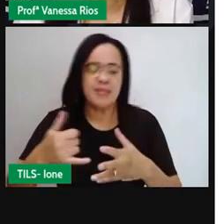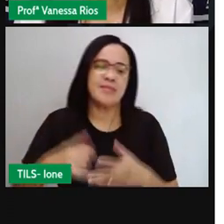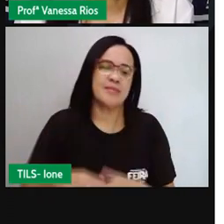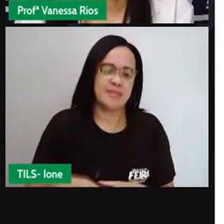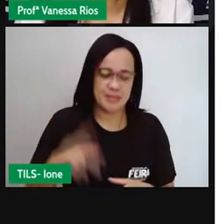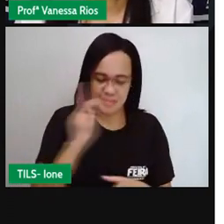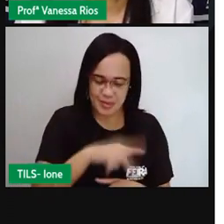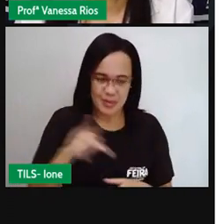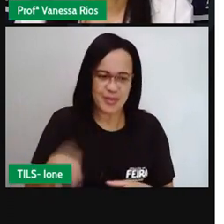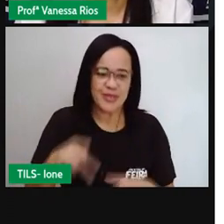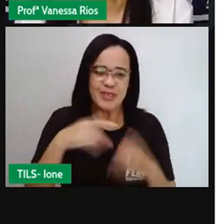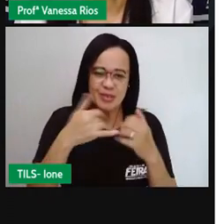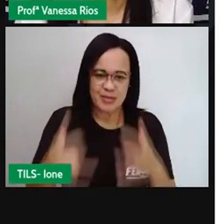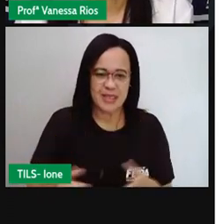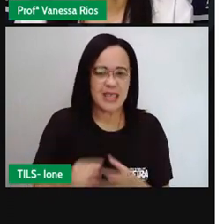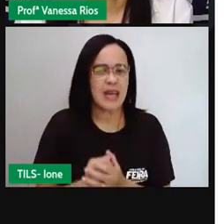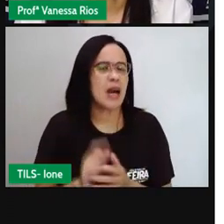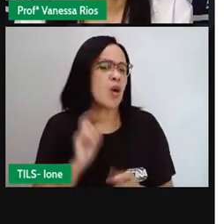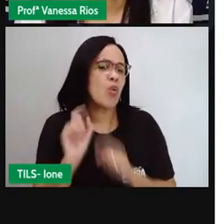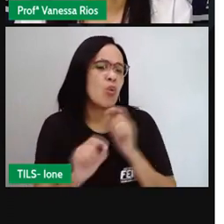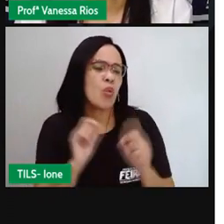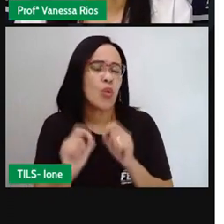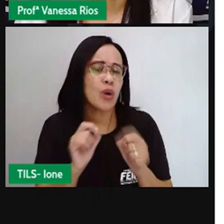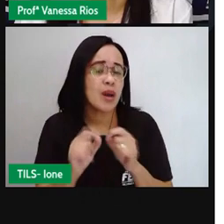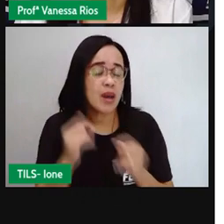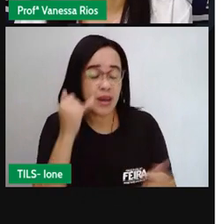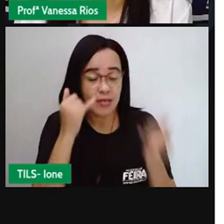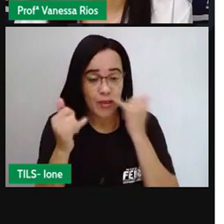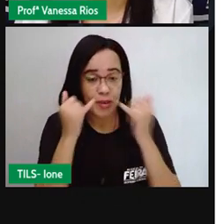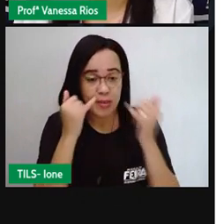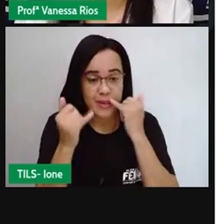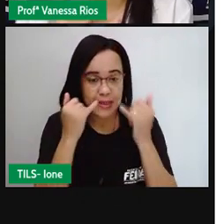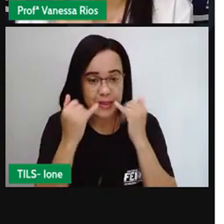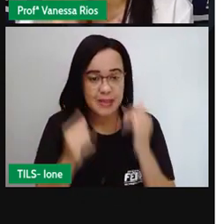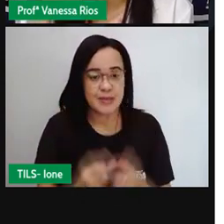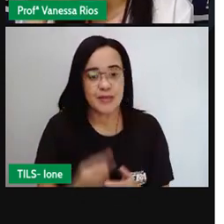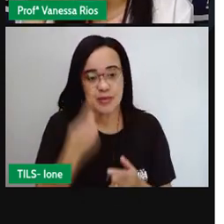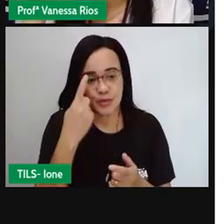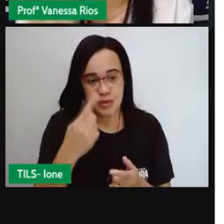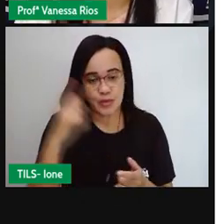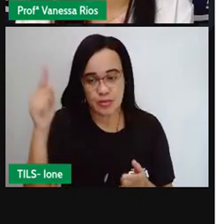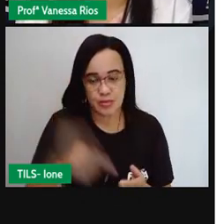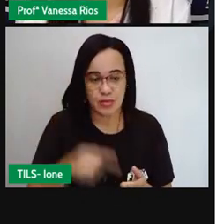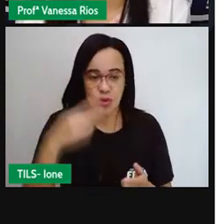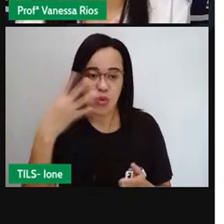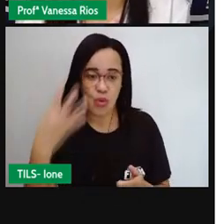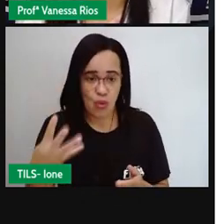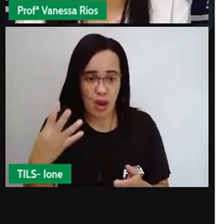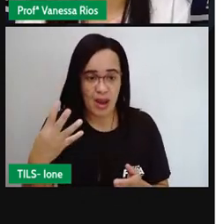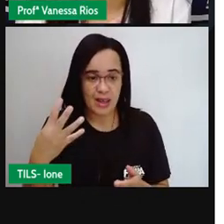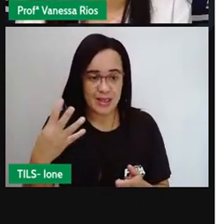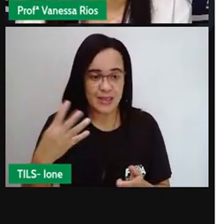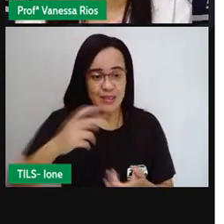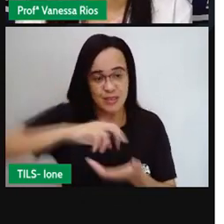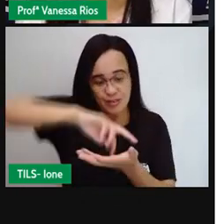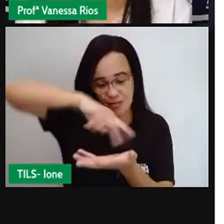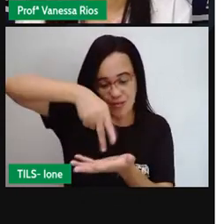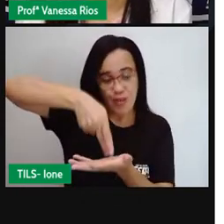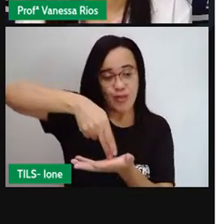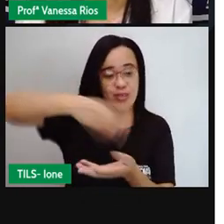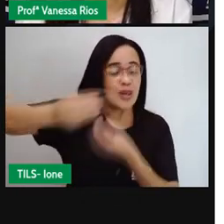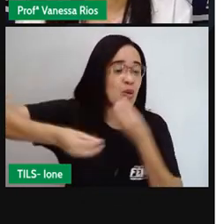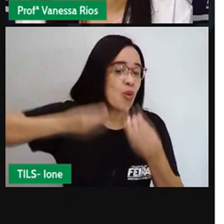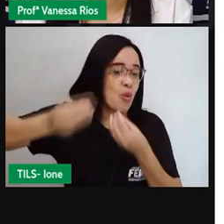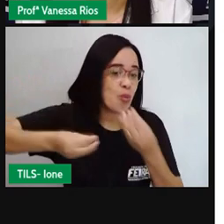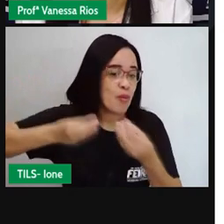justamente o que é essa informação. Quarto de volta. E quem conseguiu aí, parabéns, tá certo? Vamos